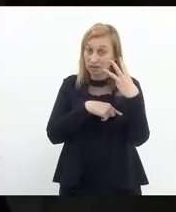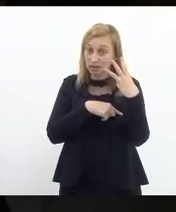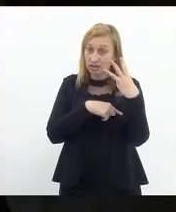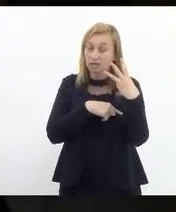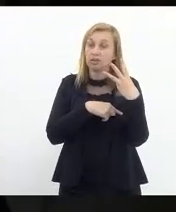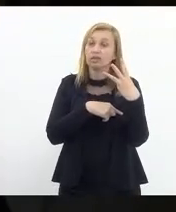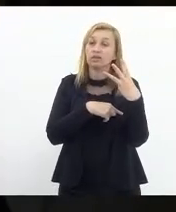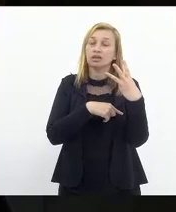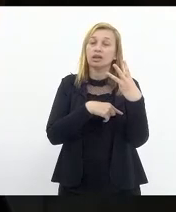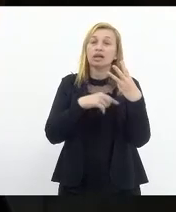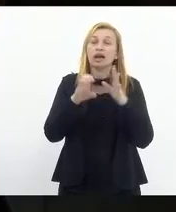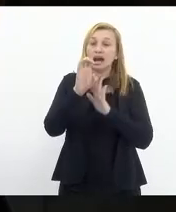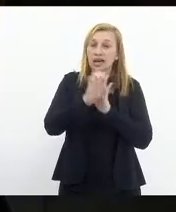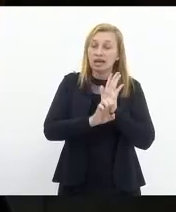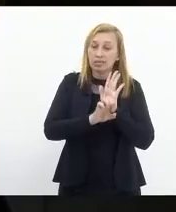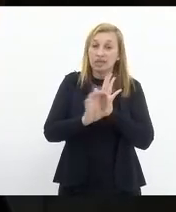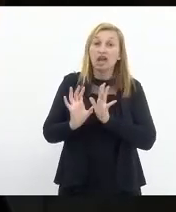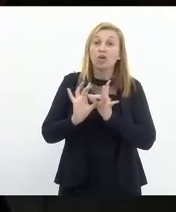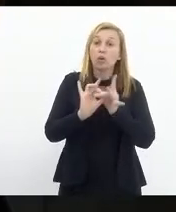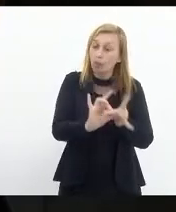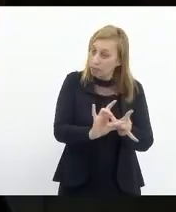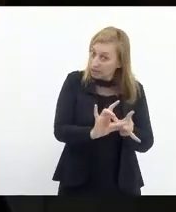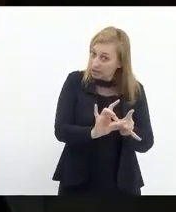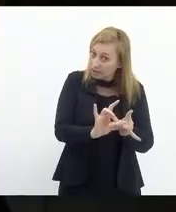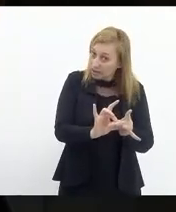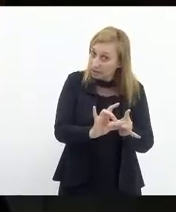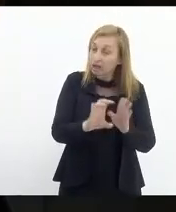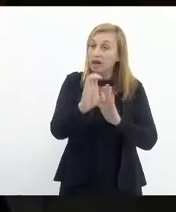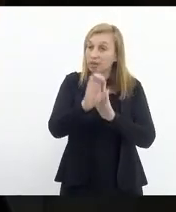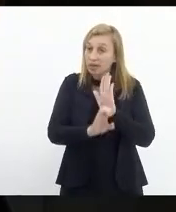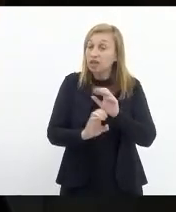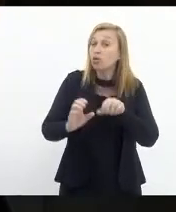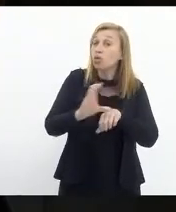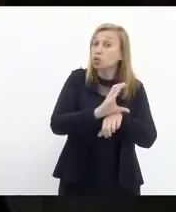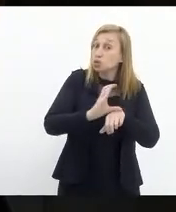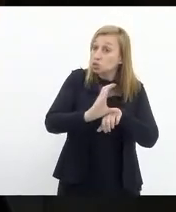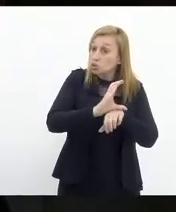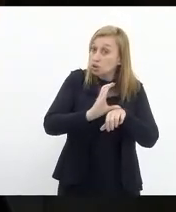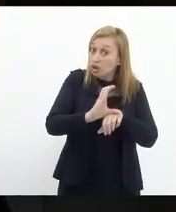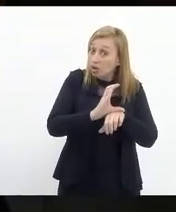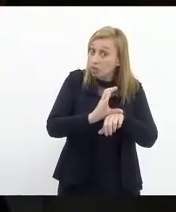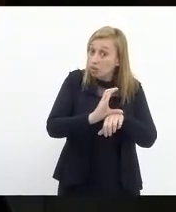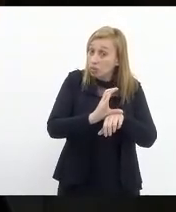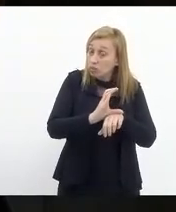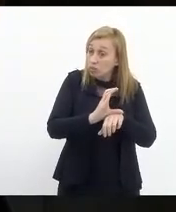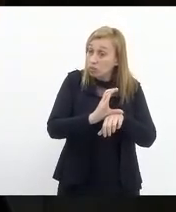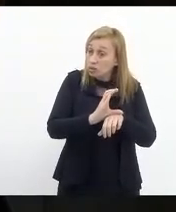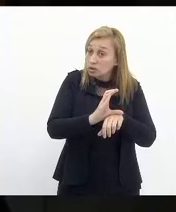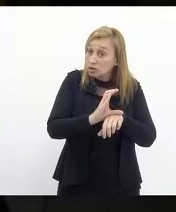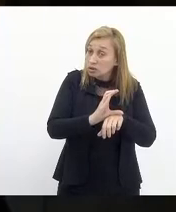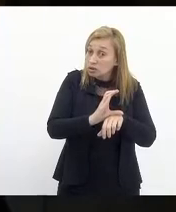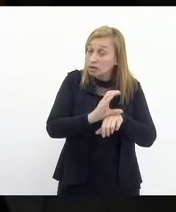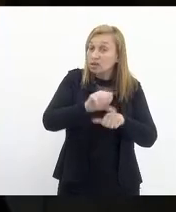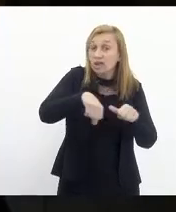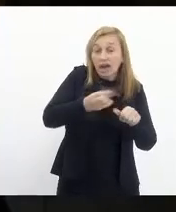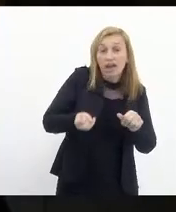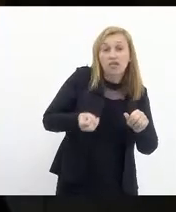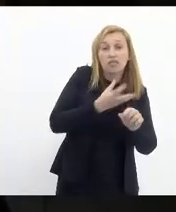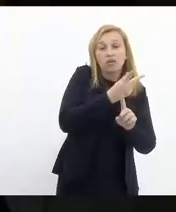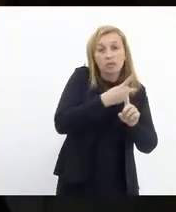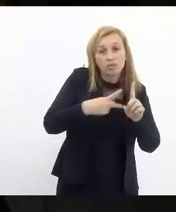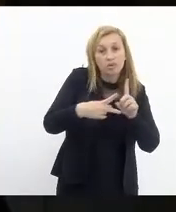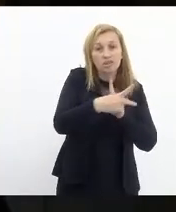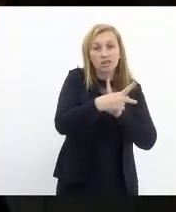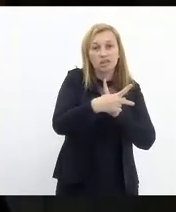a emenda complementar, a emenda constitucional da reforma da Previdência e lei